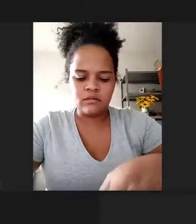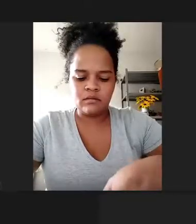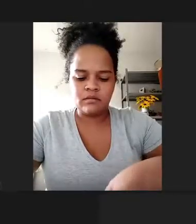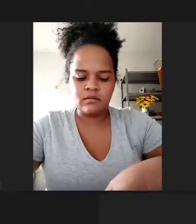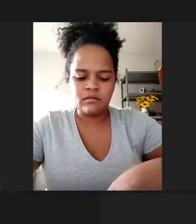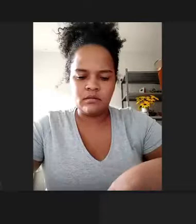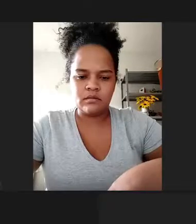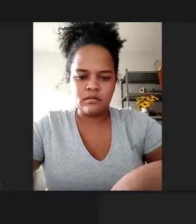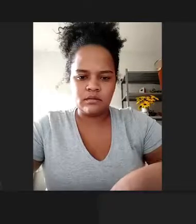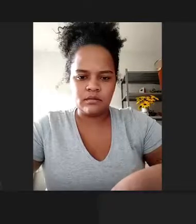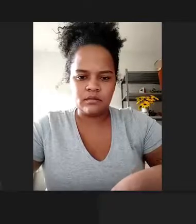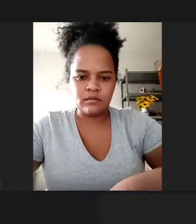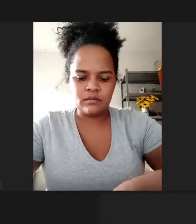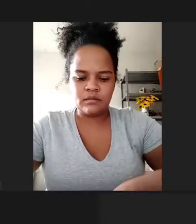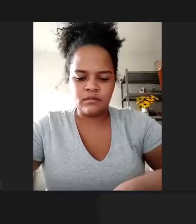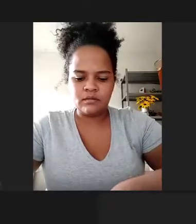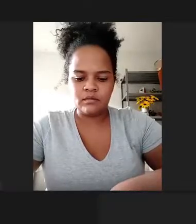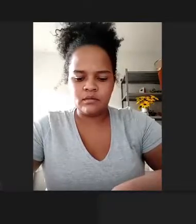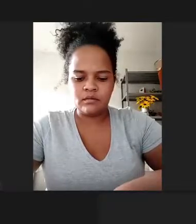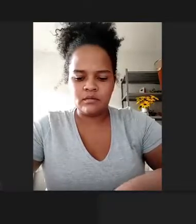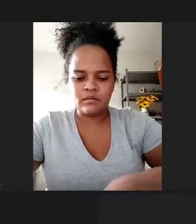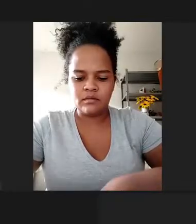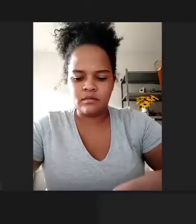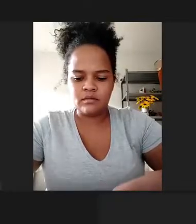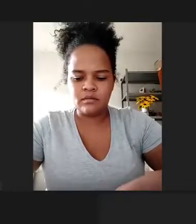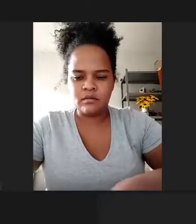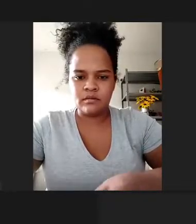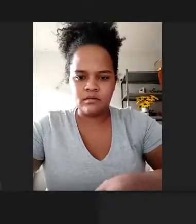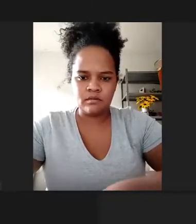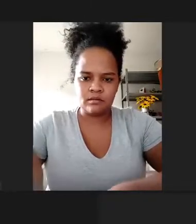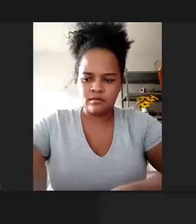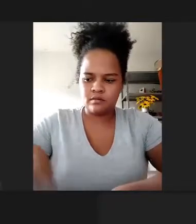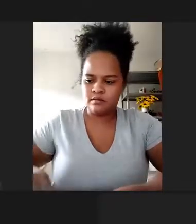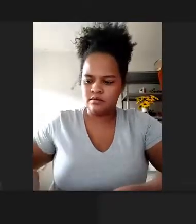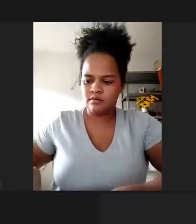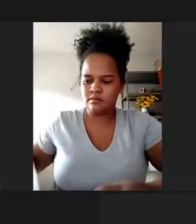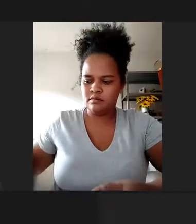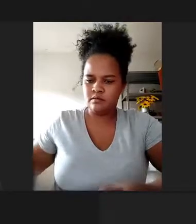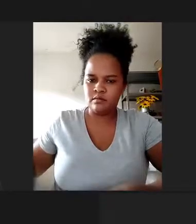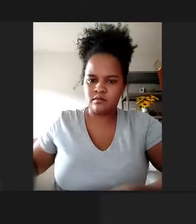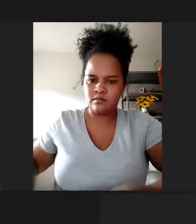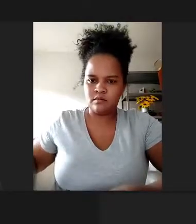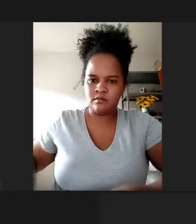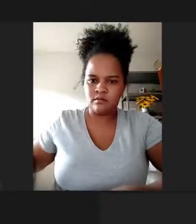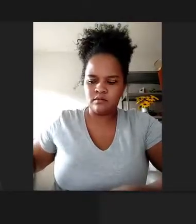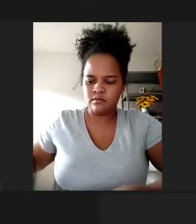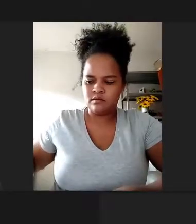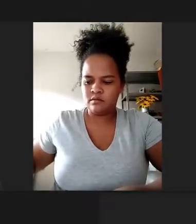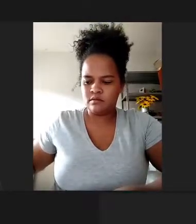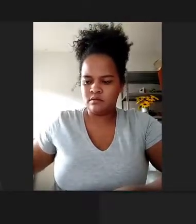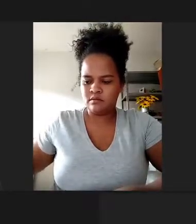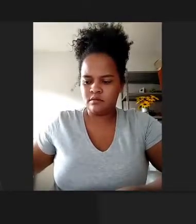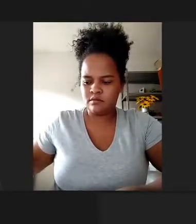Das 10 da noite às 2 da manhã. É o período que eles consideram... Eles aferem das 10 da noite, mas o resto do dia eles não